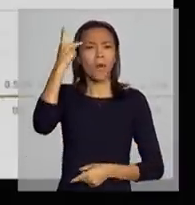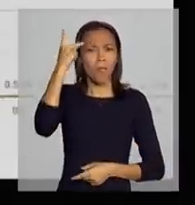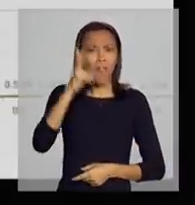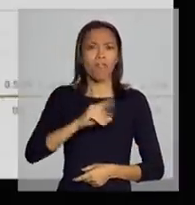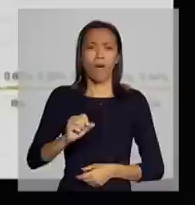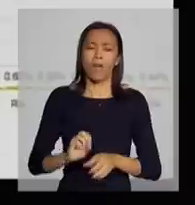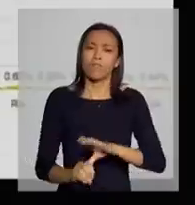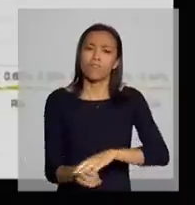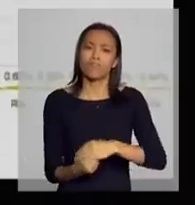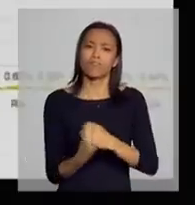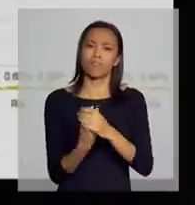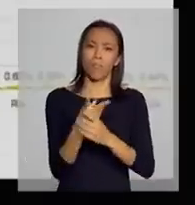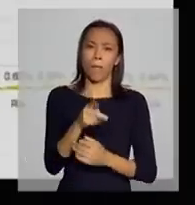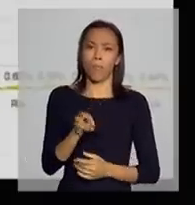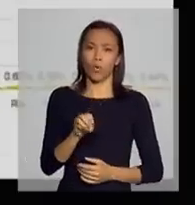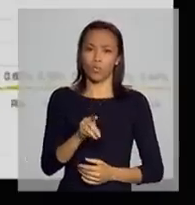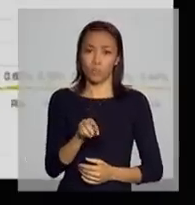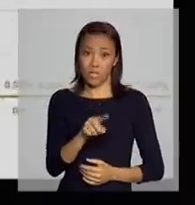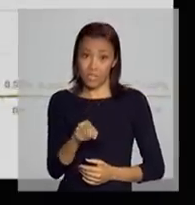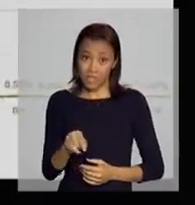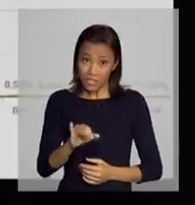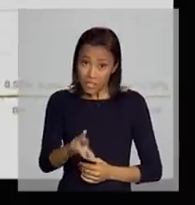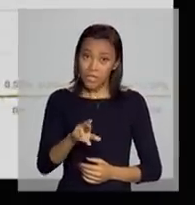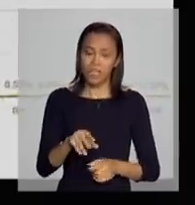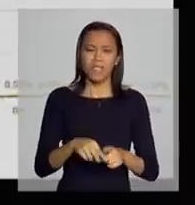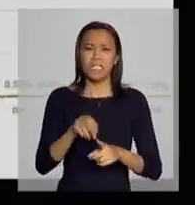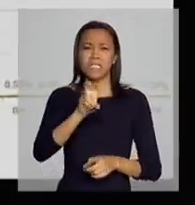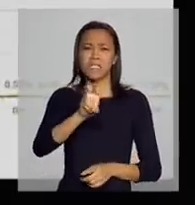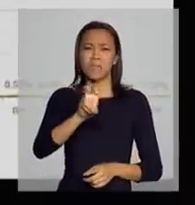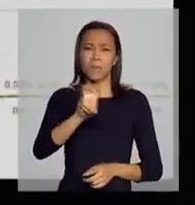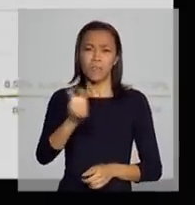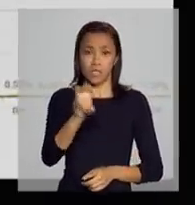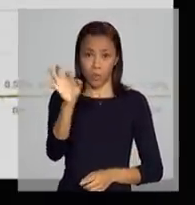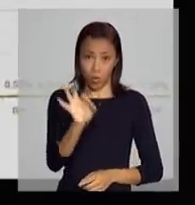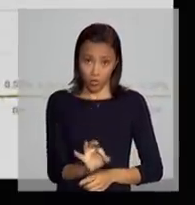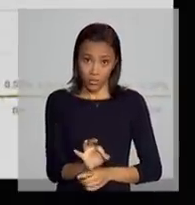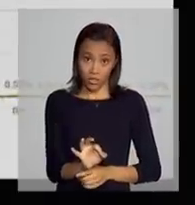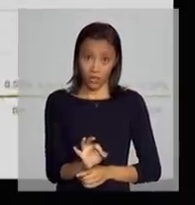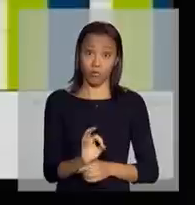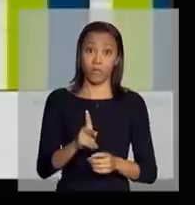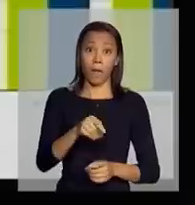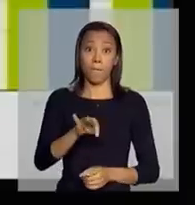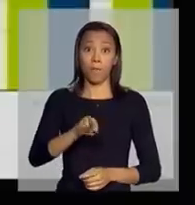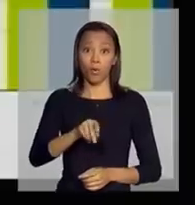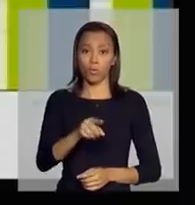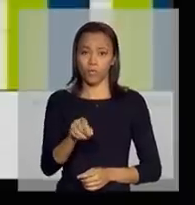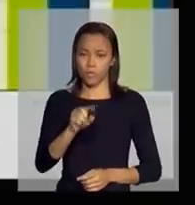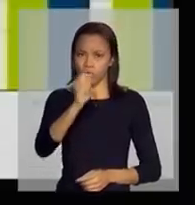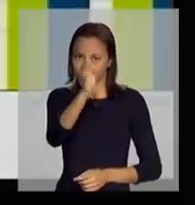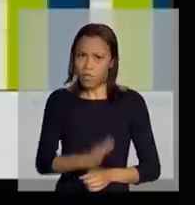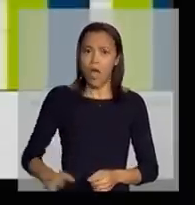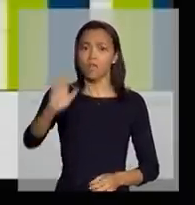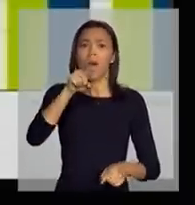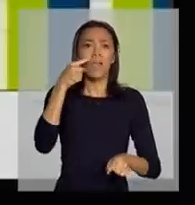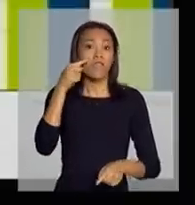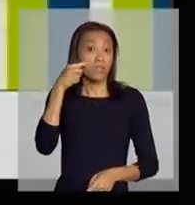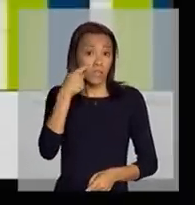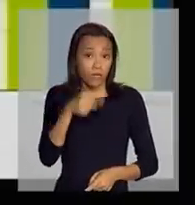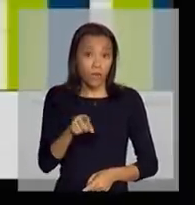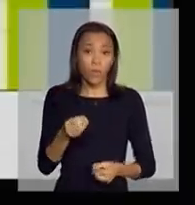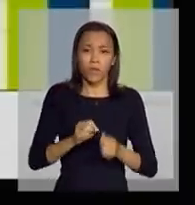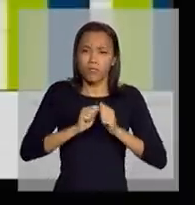produzir em que pese 51% da área, 55% da produção nacional. Aqui a distribuição